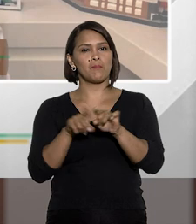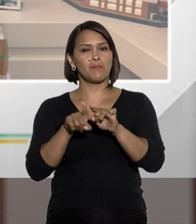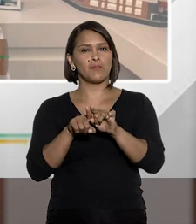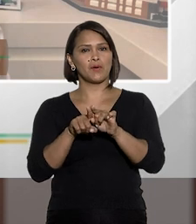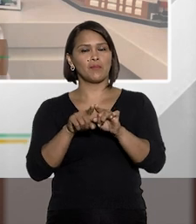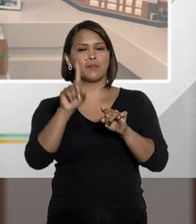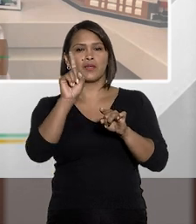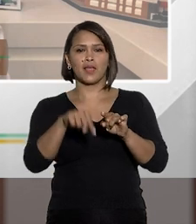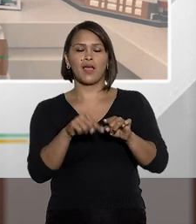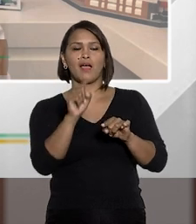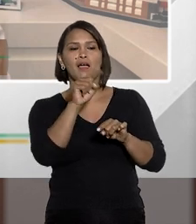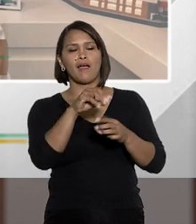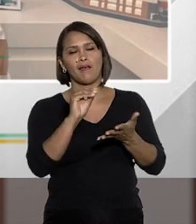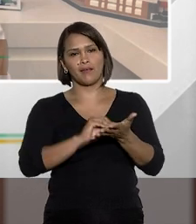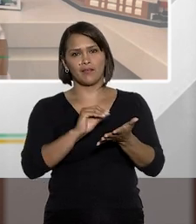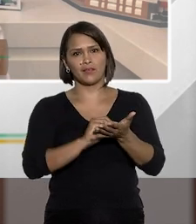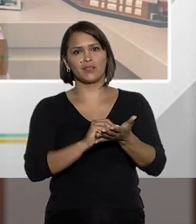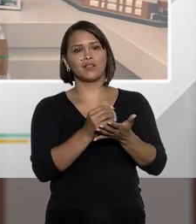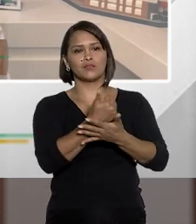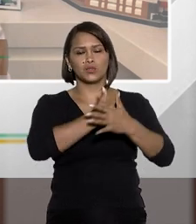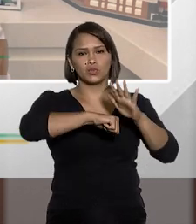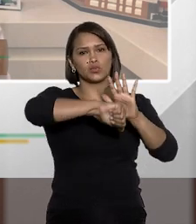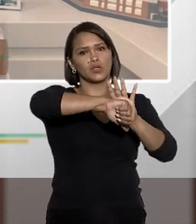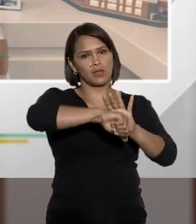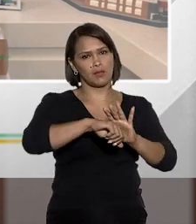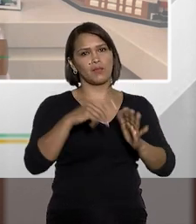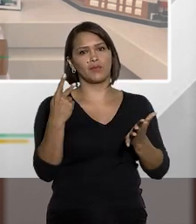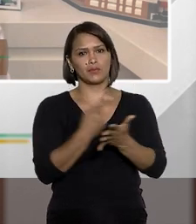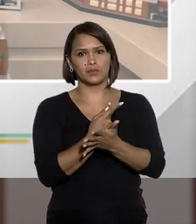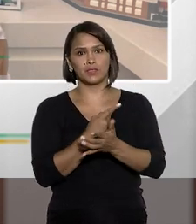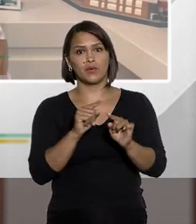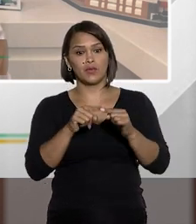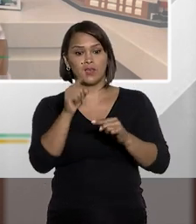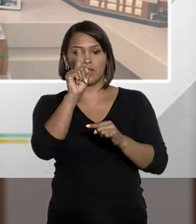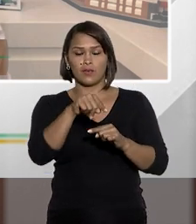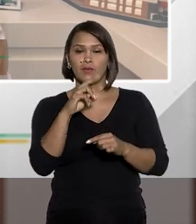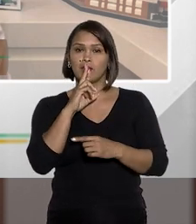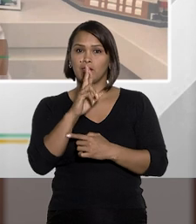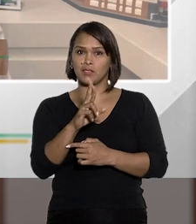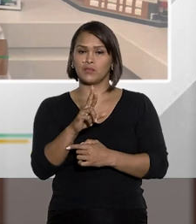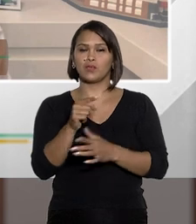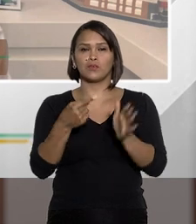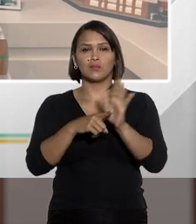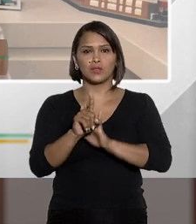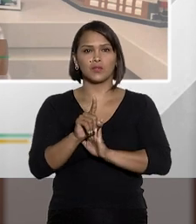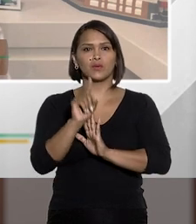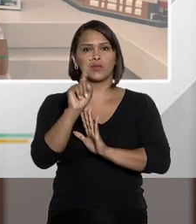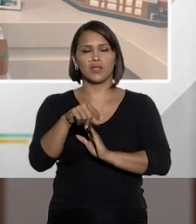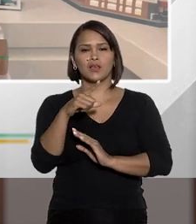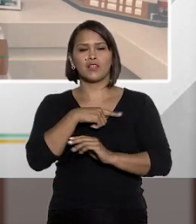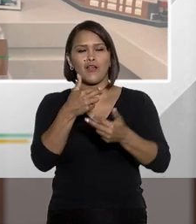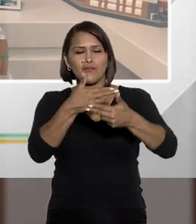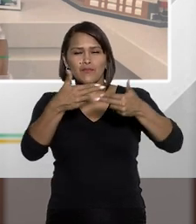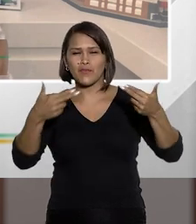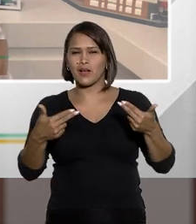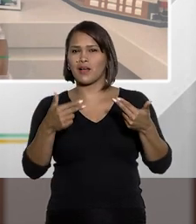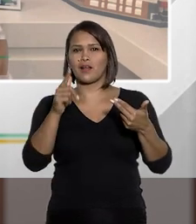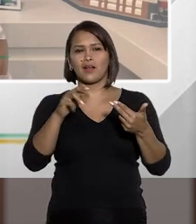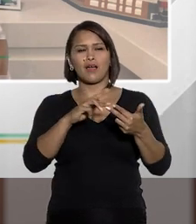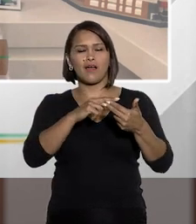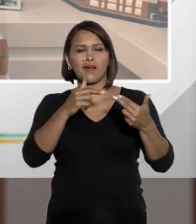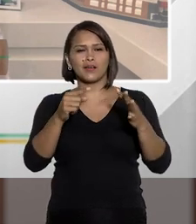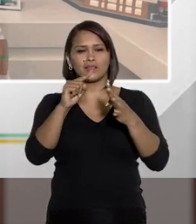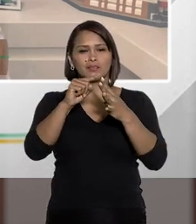ou satisfação pessoal certamente que o delito estará caracterizado. Então aqui, Tiago, respondendo a sua indagação você tem